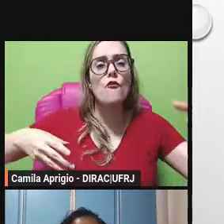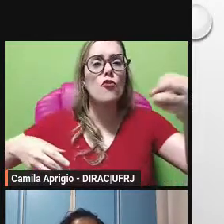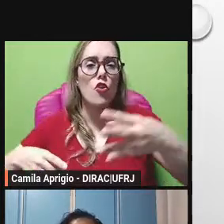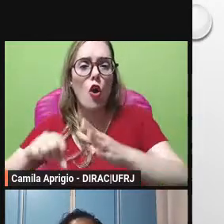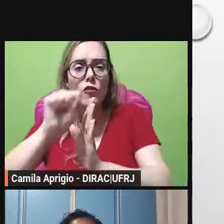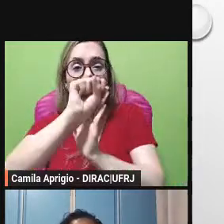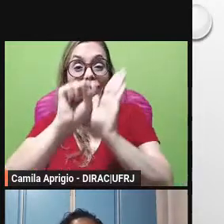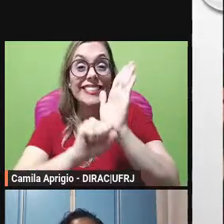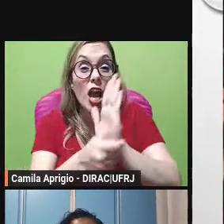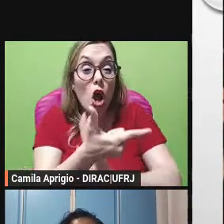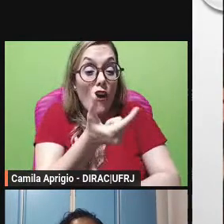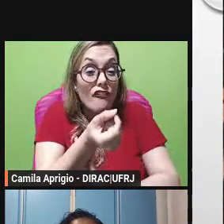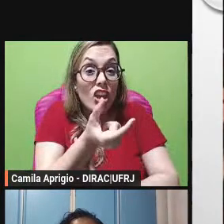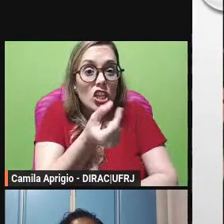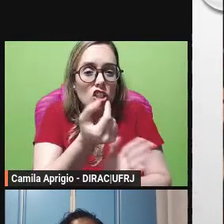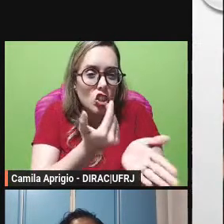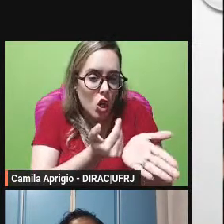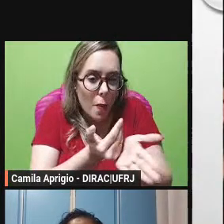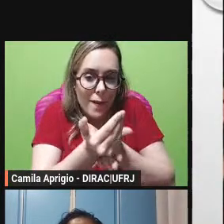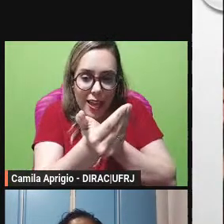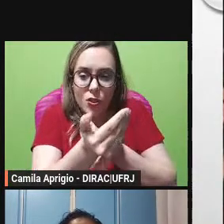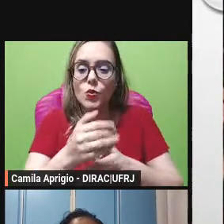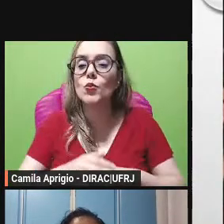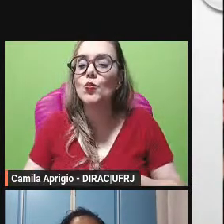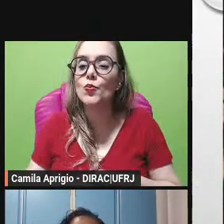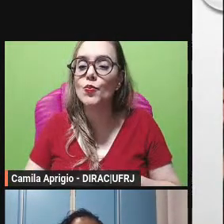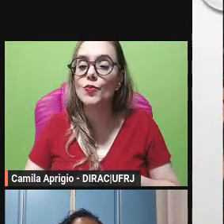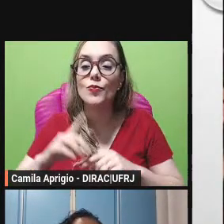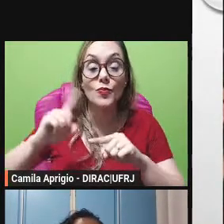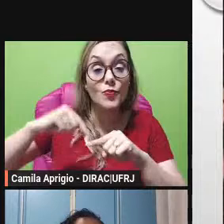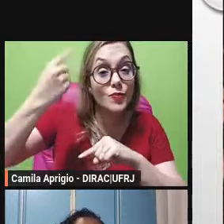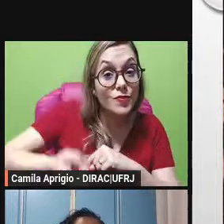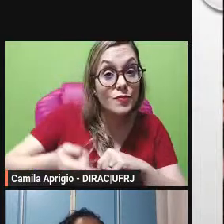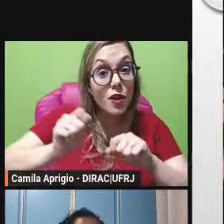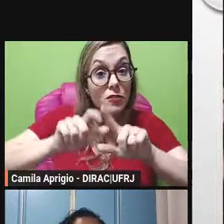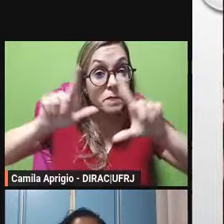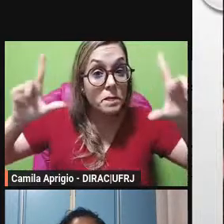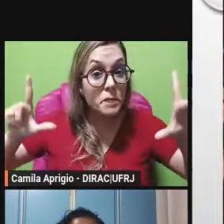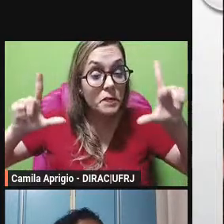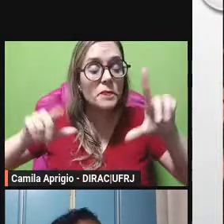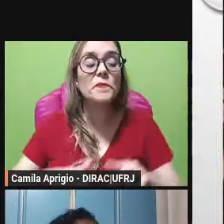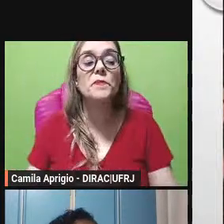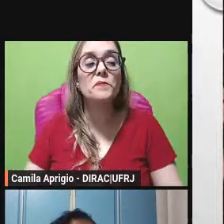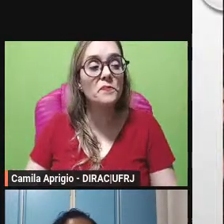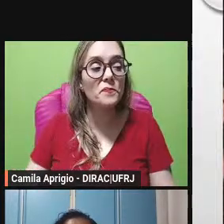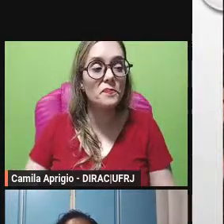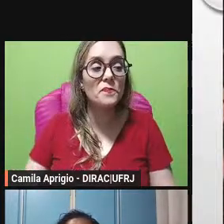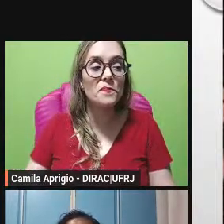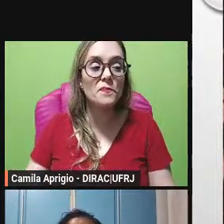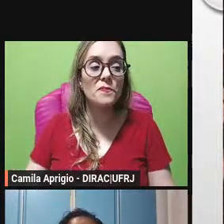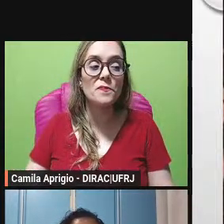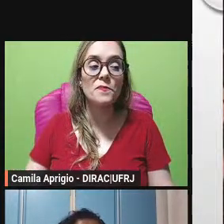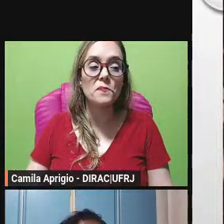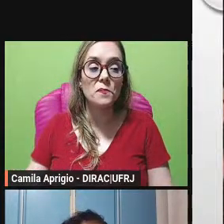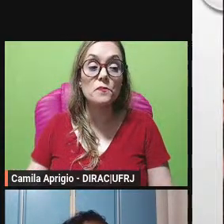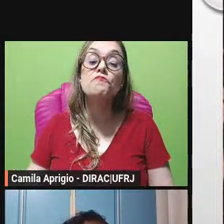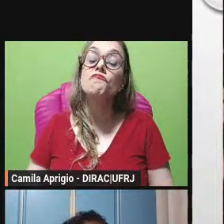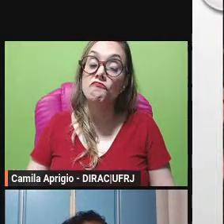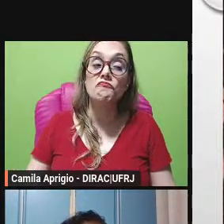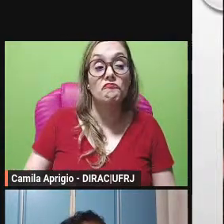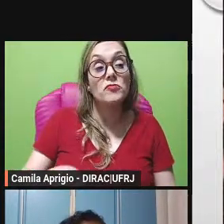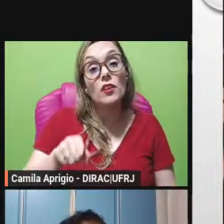próximo slide não é e ele a preocupação de Monteiro Lobato